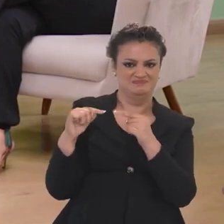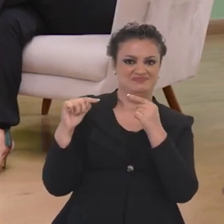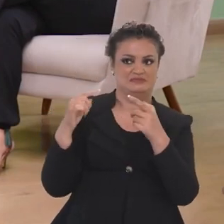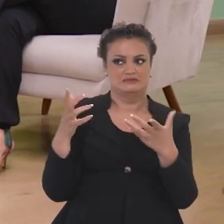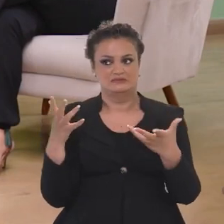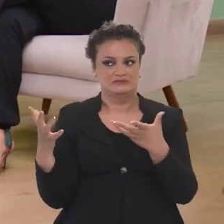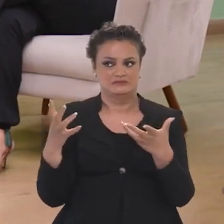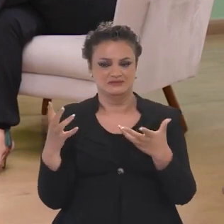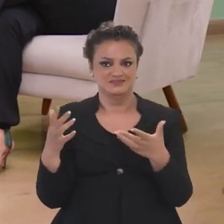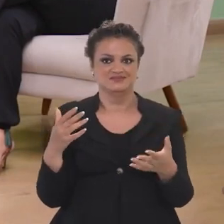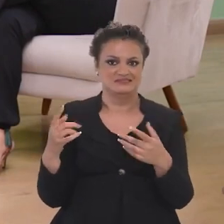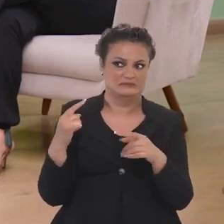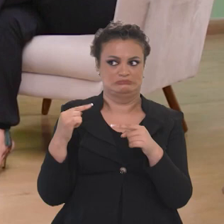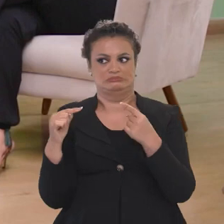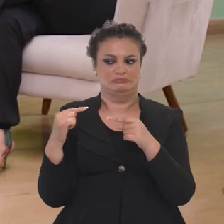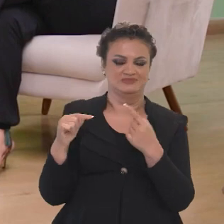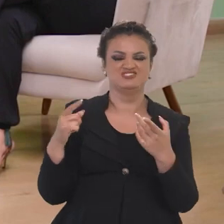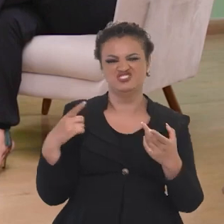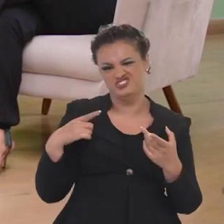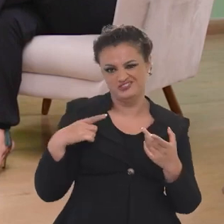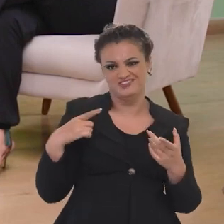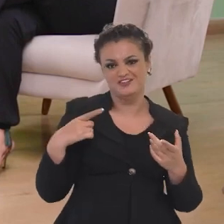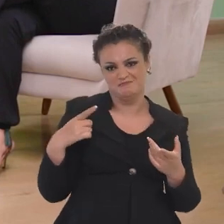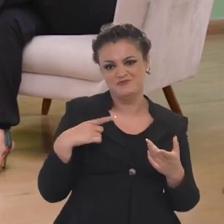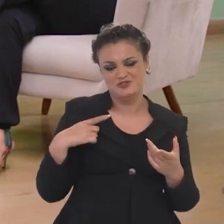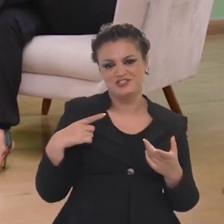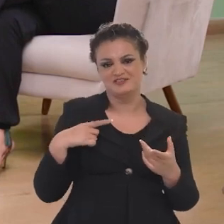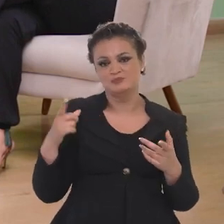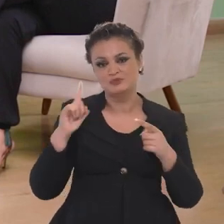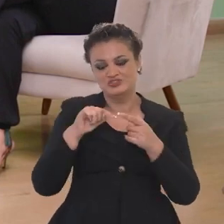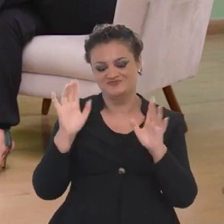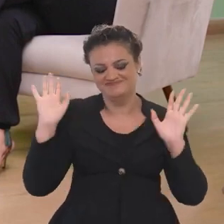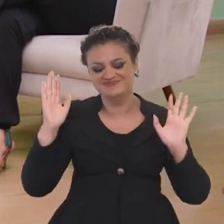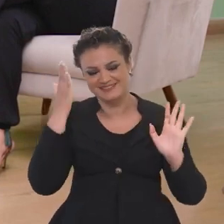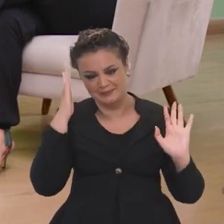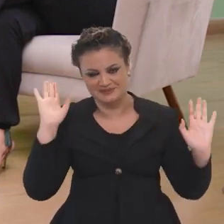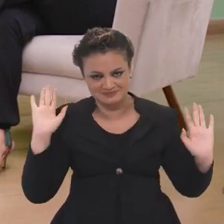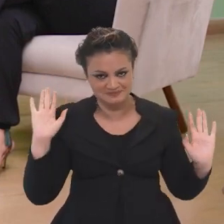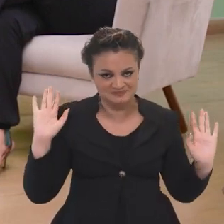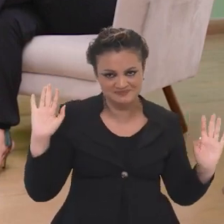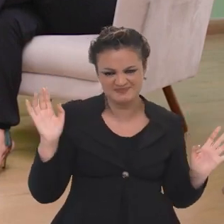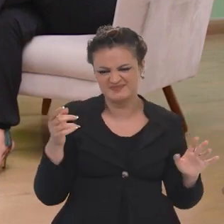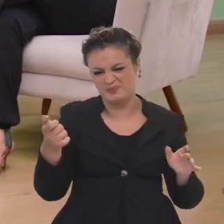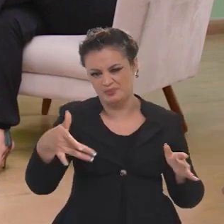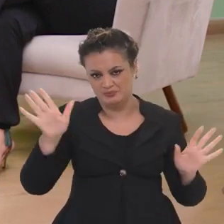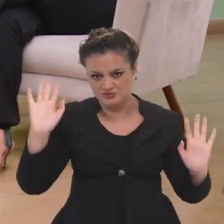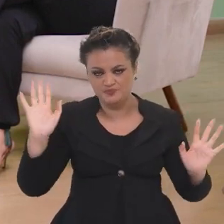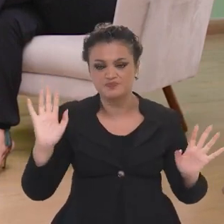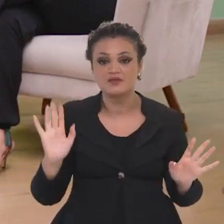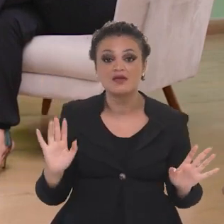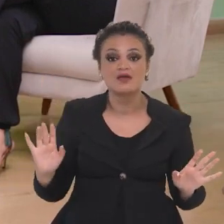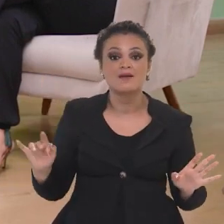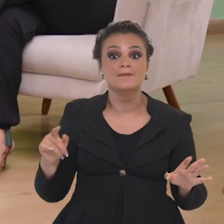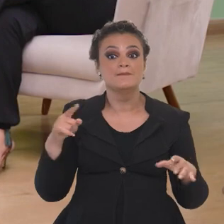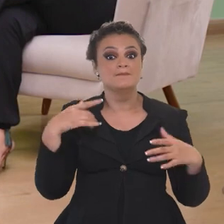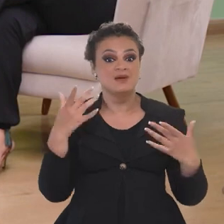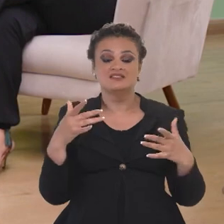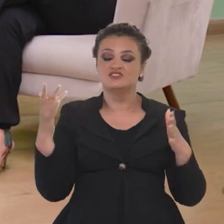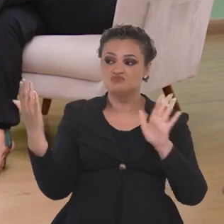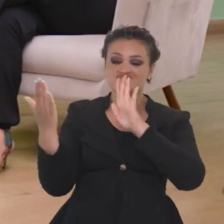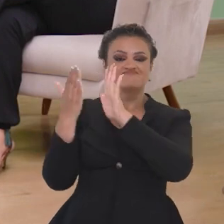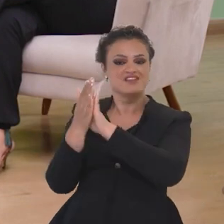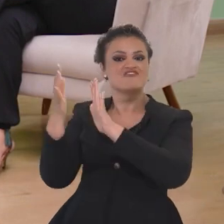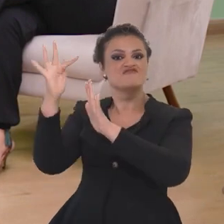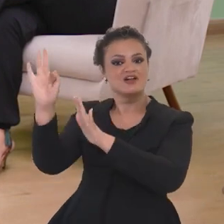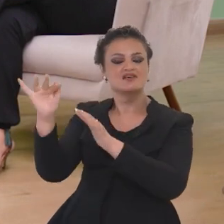da França com o Brasil. Estremecidas as relações. Absolutamente estremecidas, a gente lembra, não precisa lembrar as razões, porque são muito medíocres. Mas a